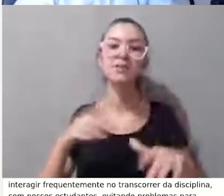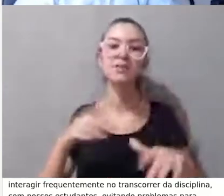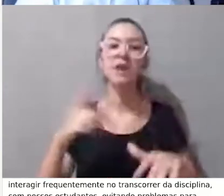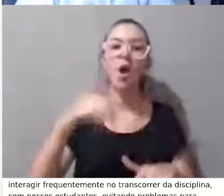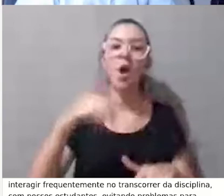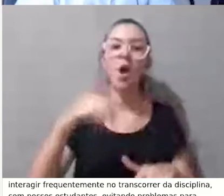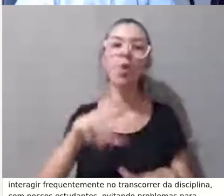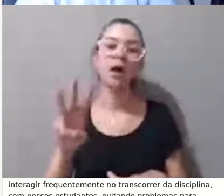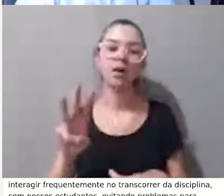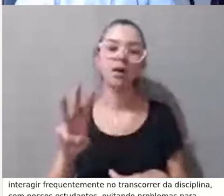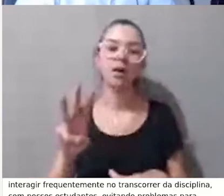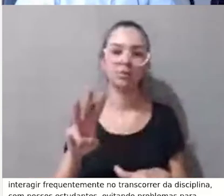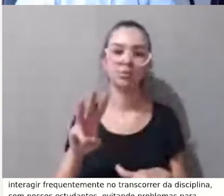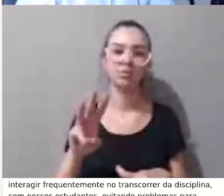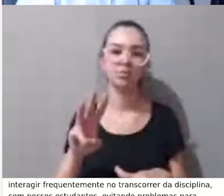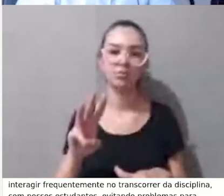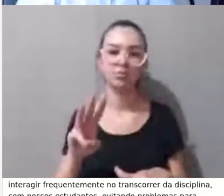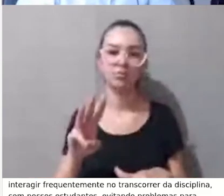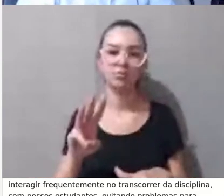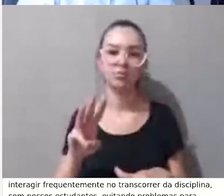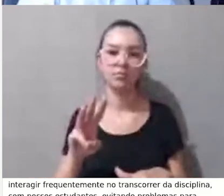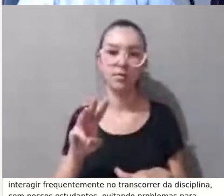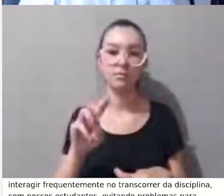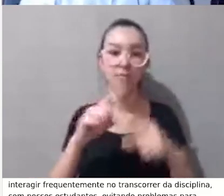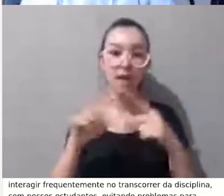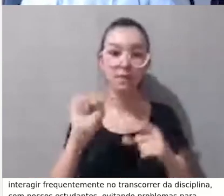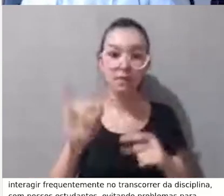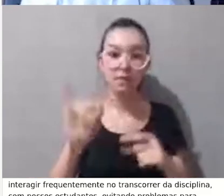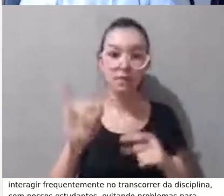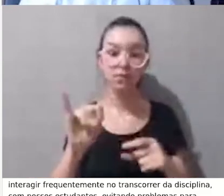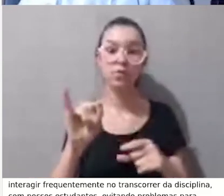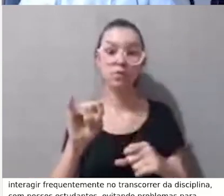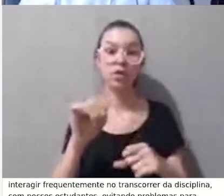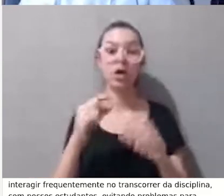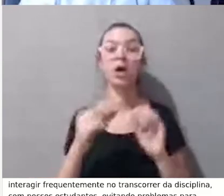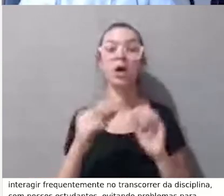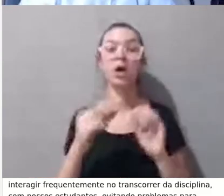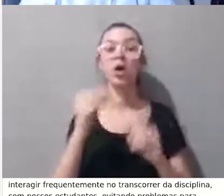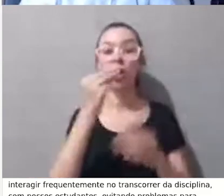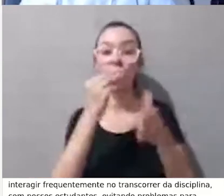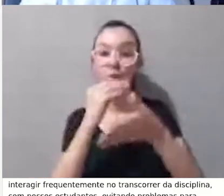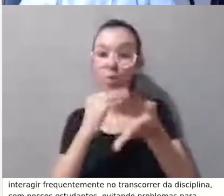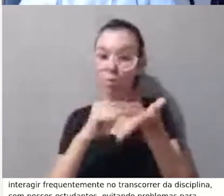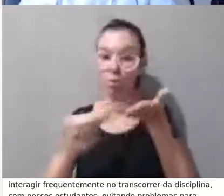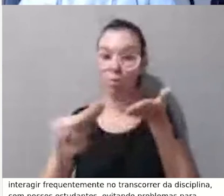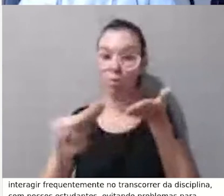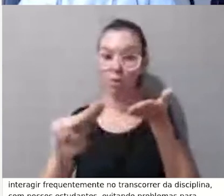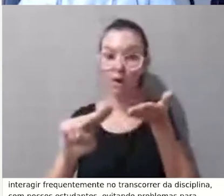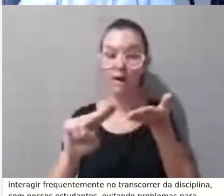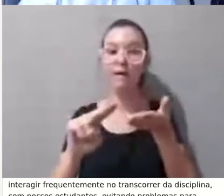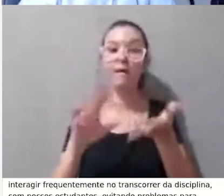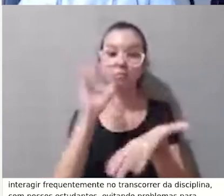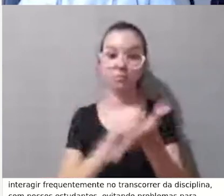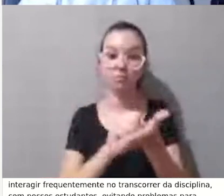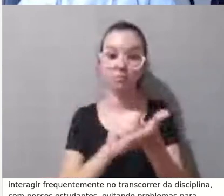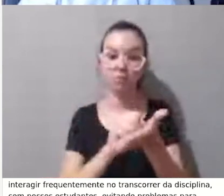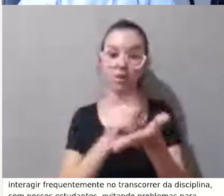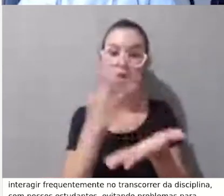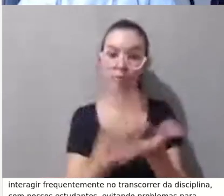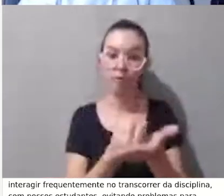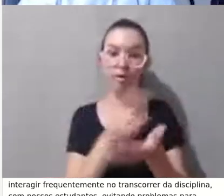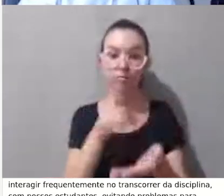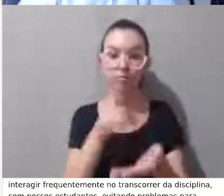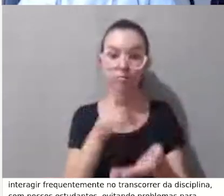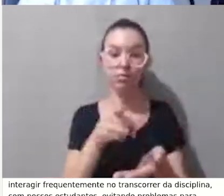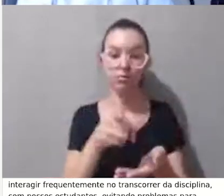Agora, se você deixar a gravação da aula disponível, é possível verificar quem essa é a gravação depois. Tá ok. E tem uma outra